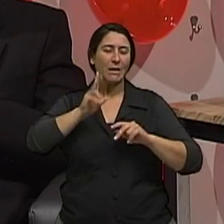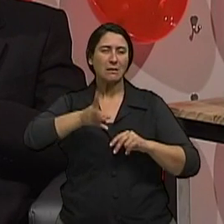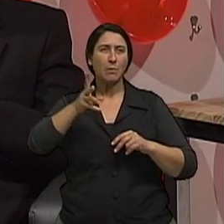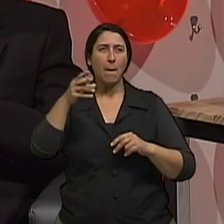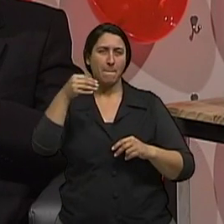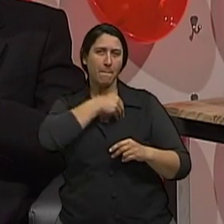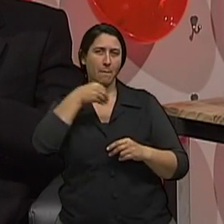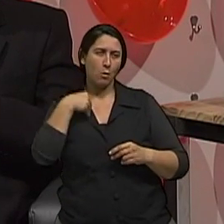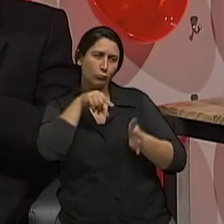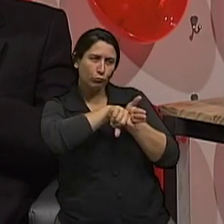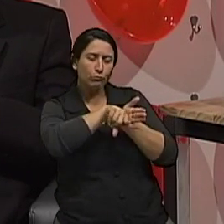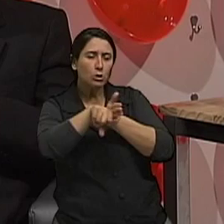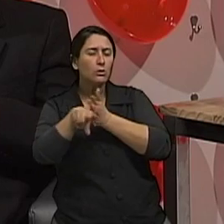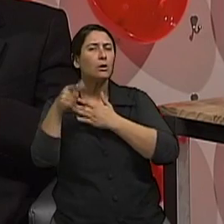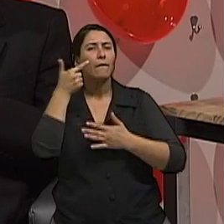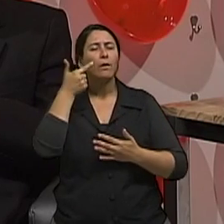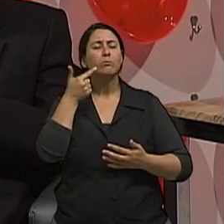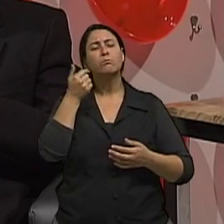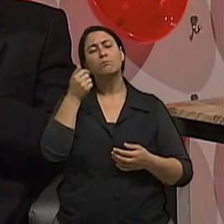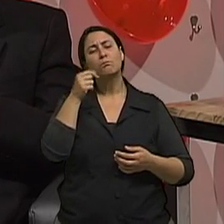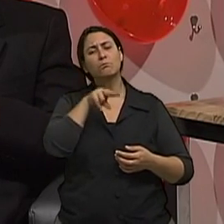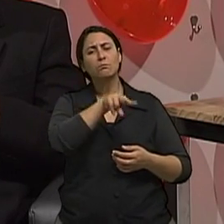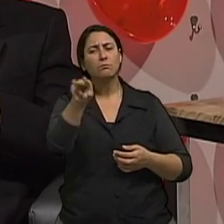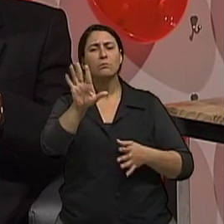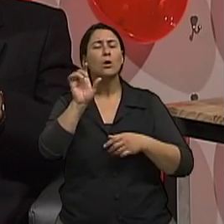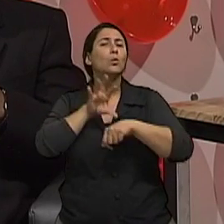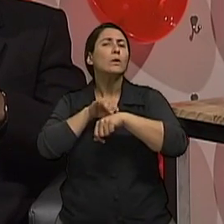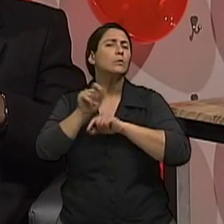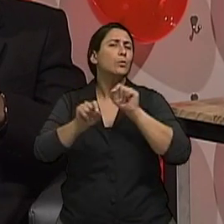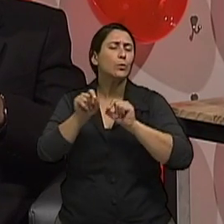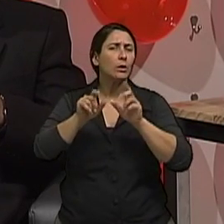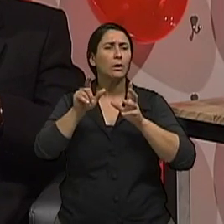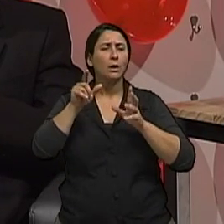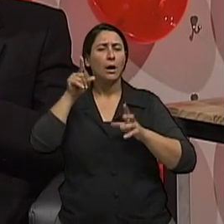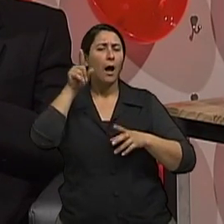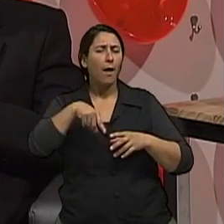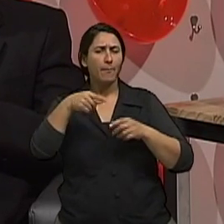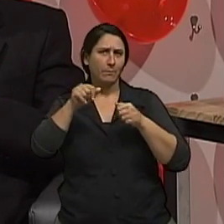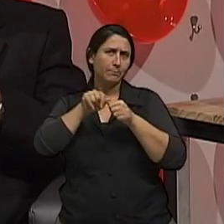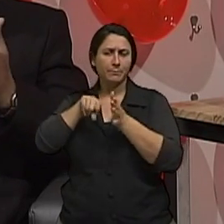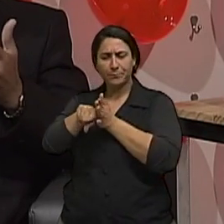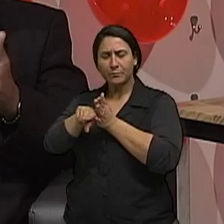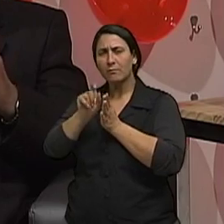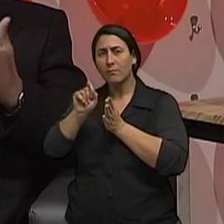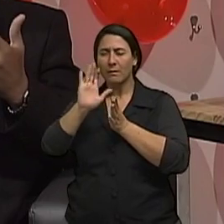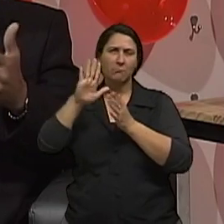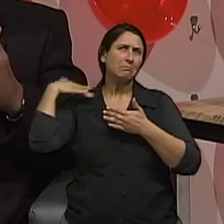está associada com doença, são justamente os fatores que foram evidenciados nas pesquisas. Então, já